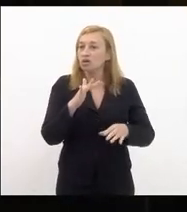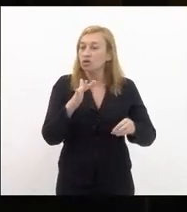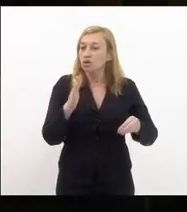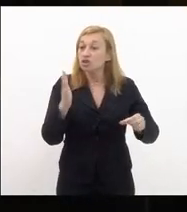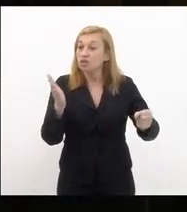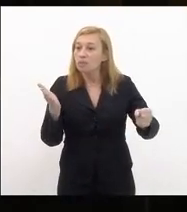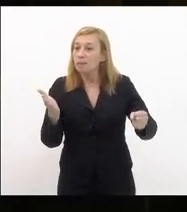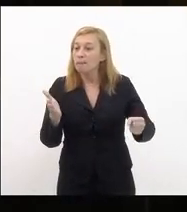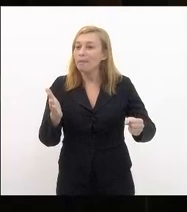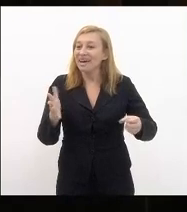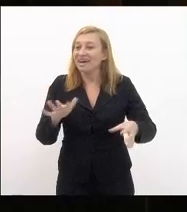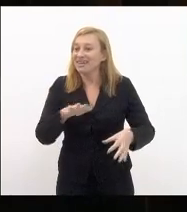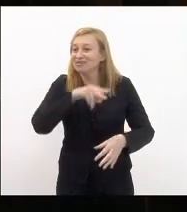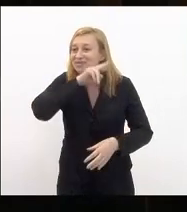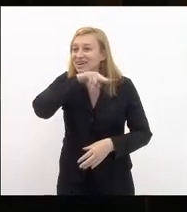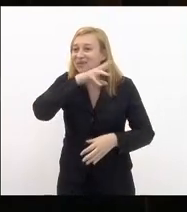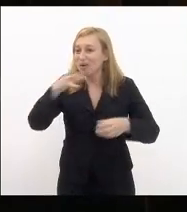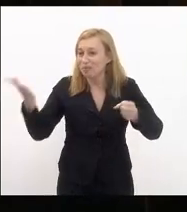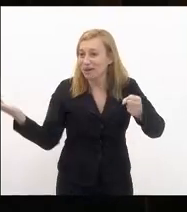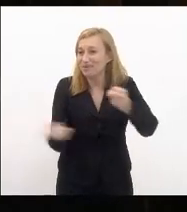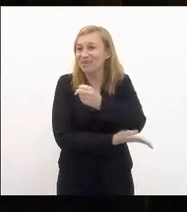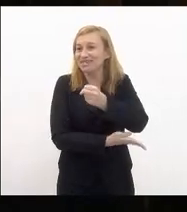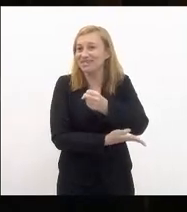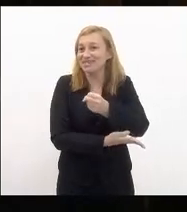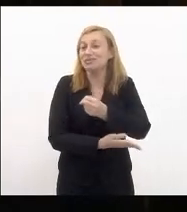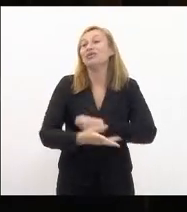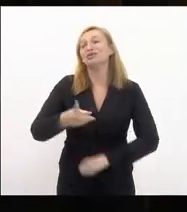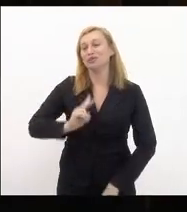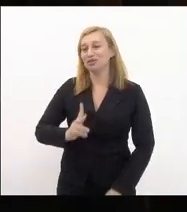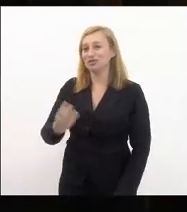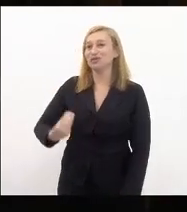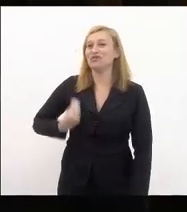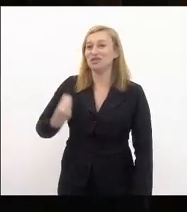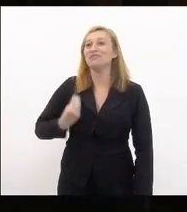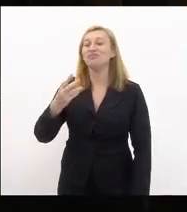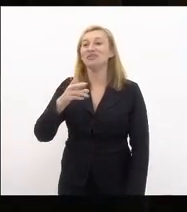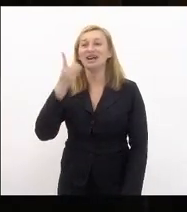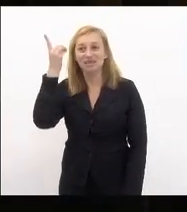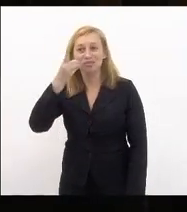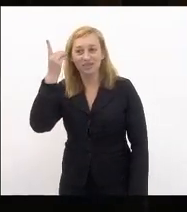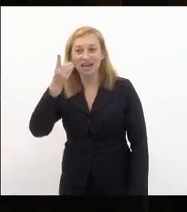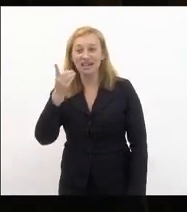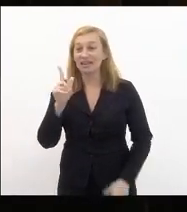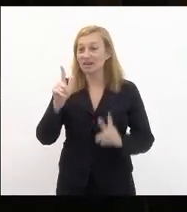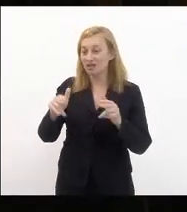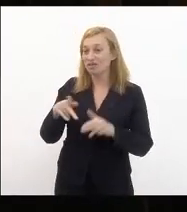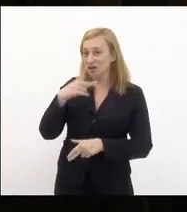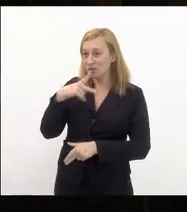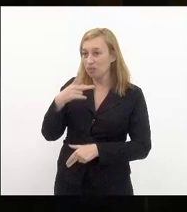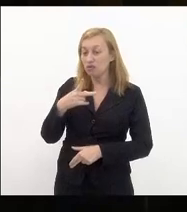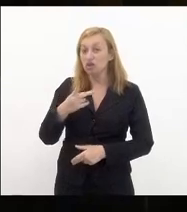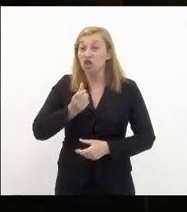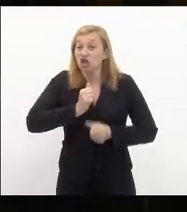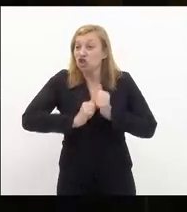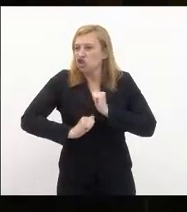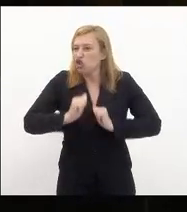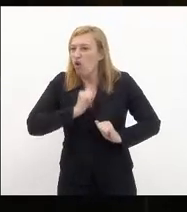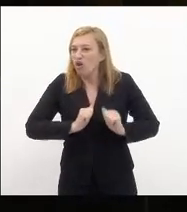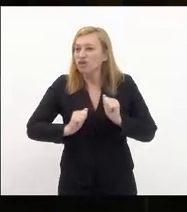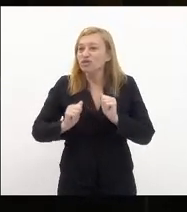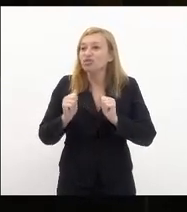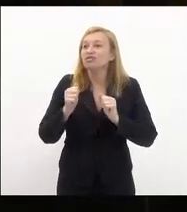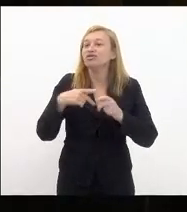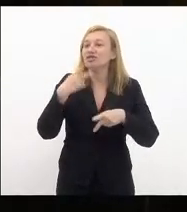continua viva como nós vimos e observamos no discurso da deputada que me antecedeu um discurso de ódio um